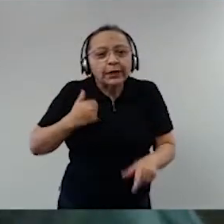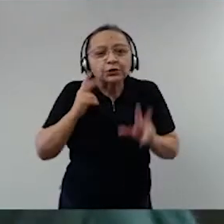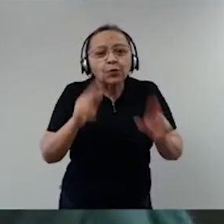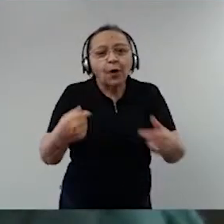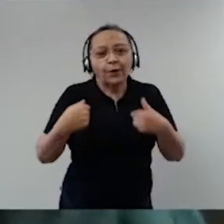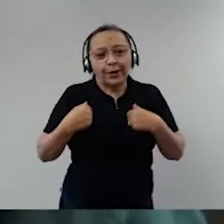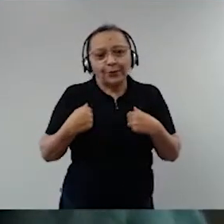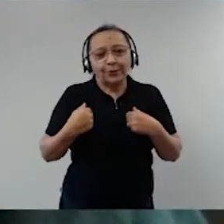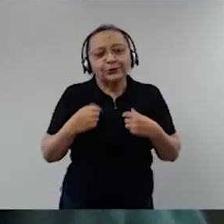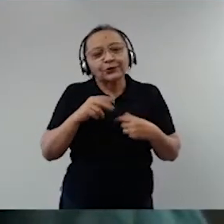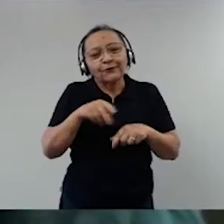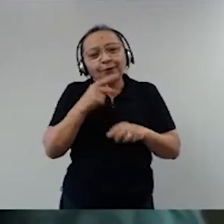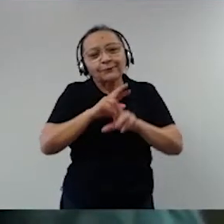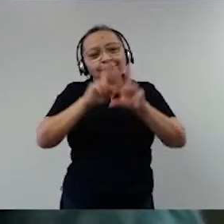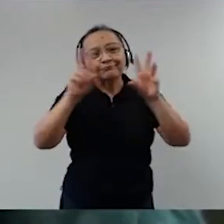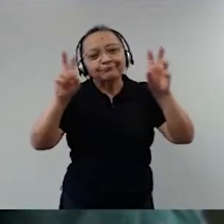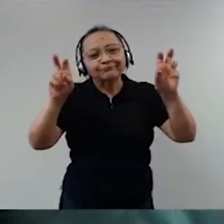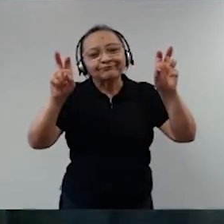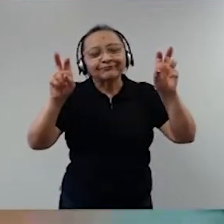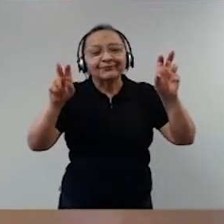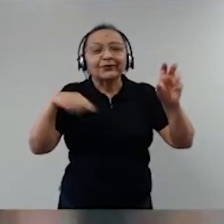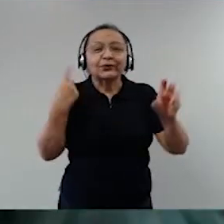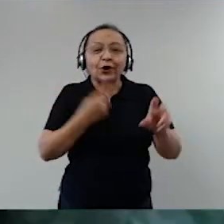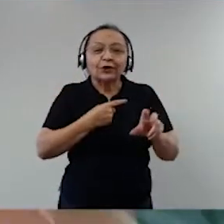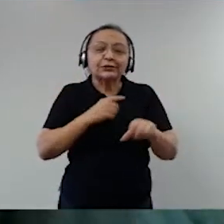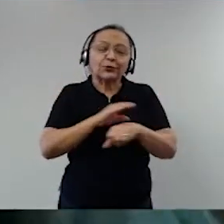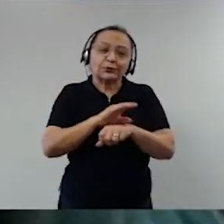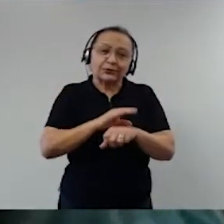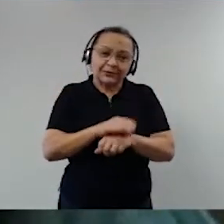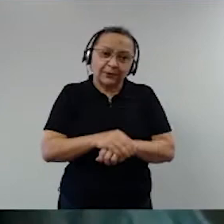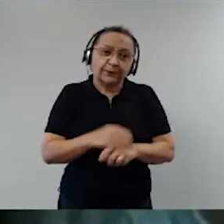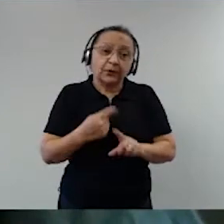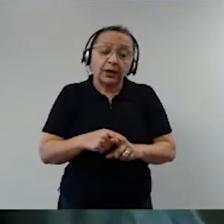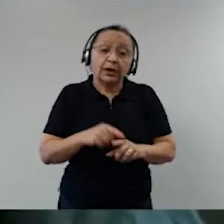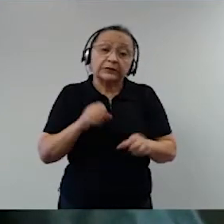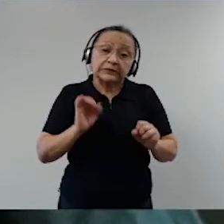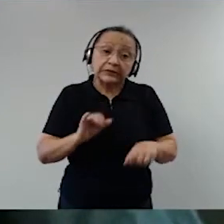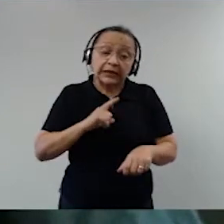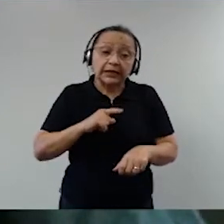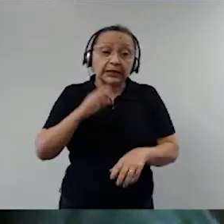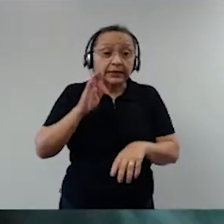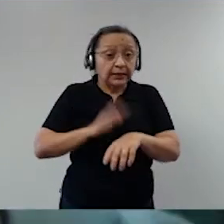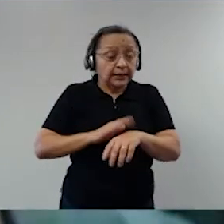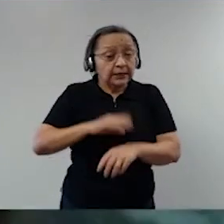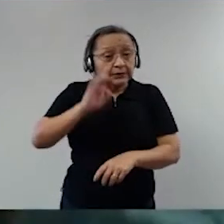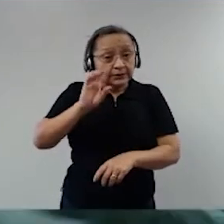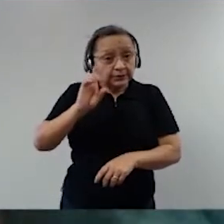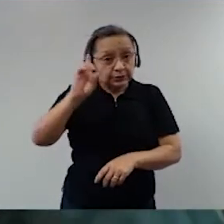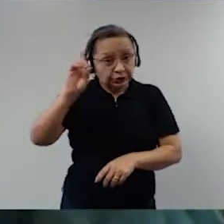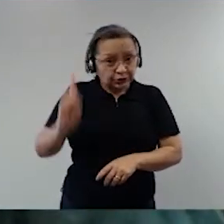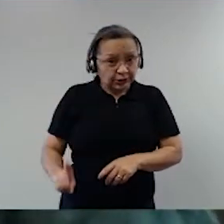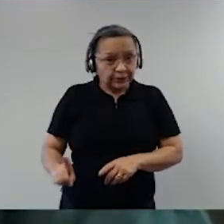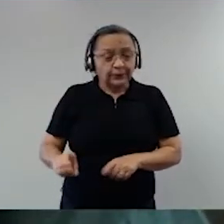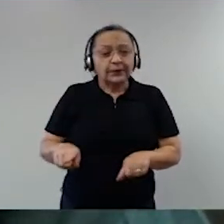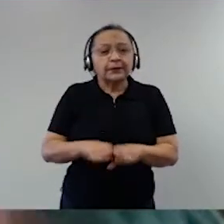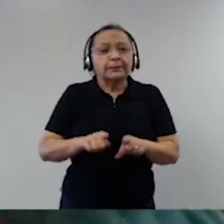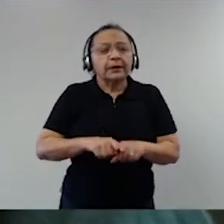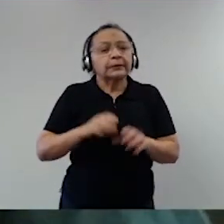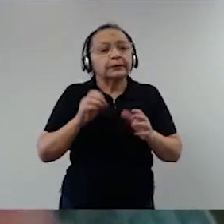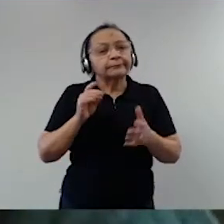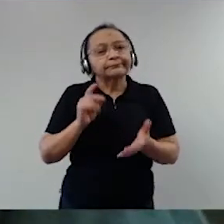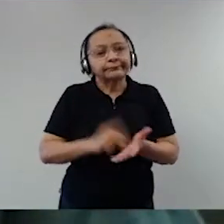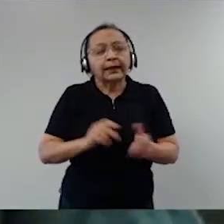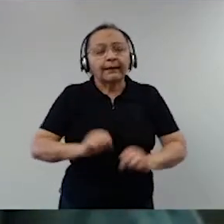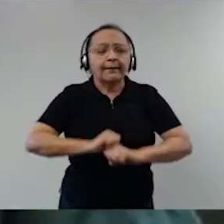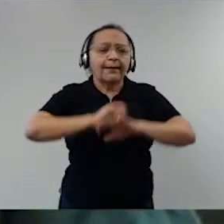Regime constitucional das crises, por quê? Porque apesar de ser um Estado democrático e direito, e apesar de claramente os